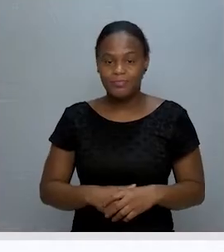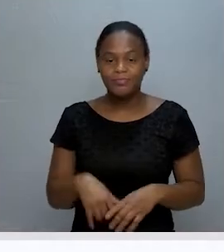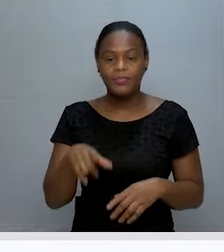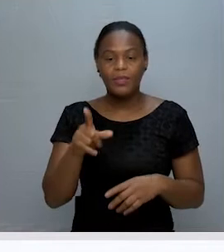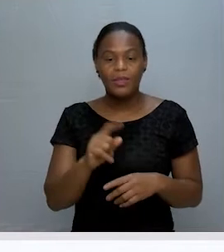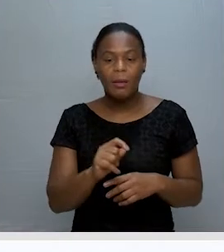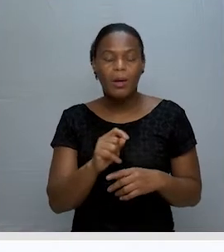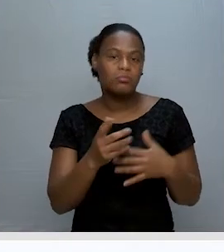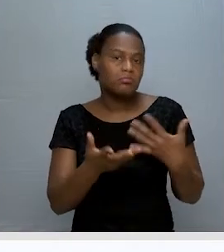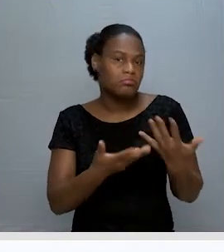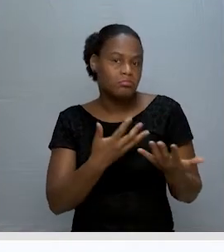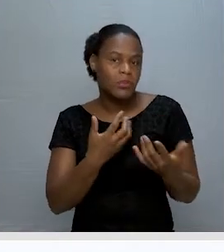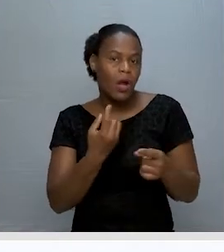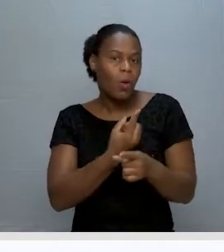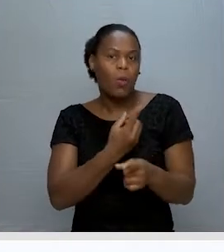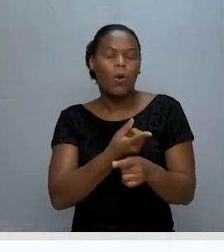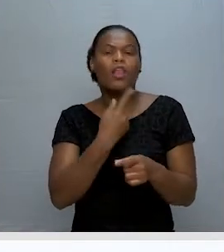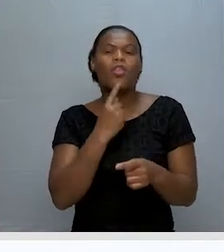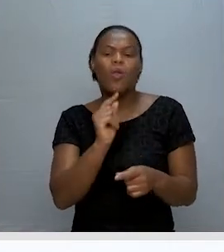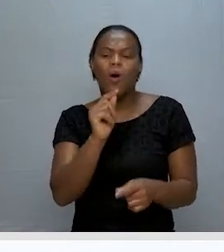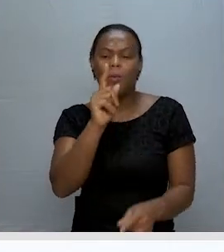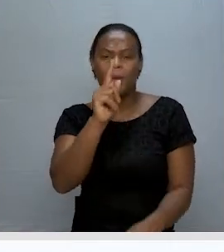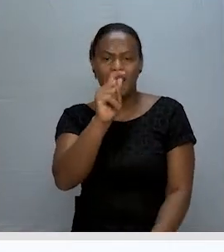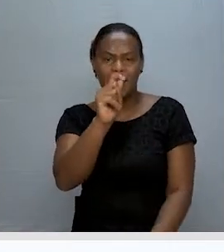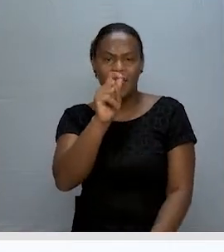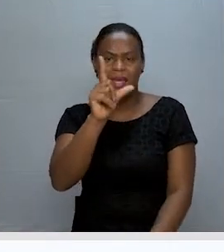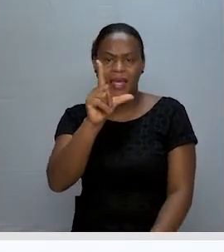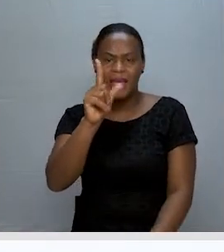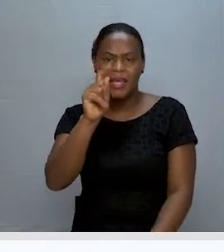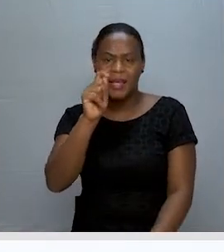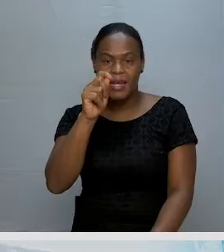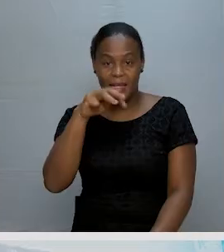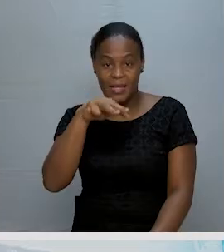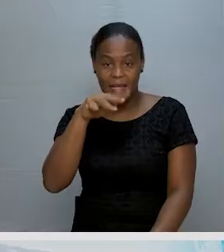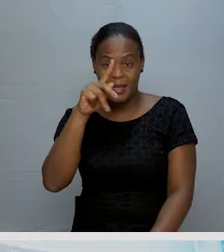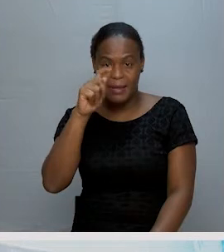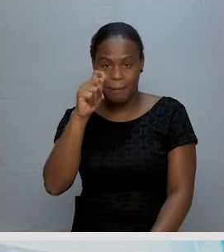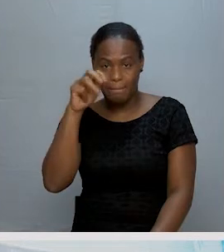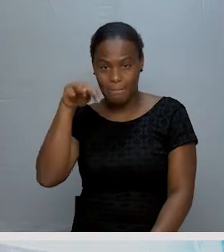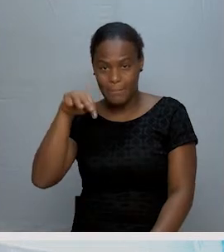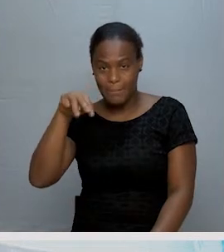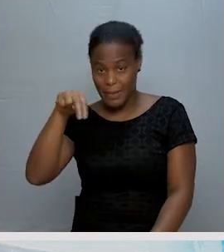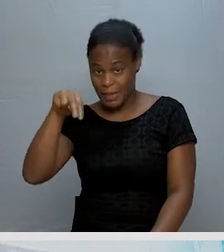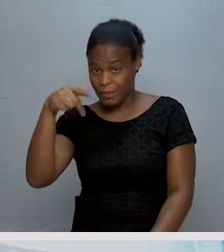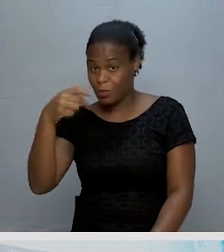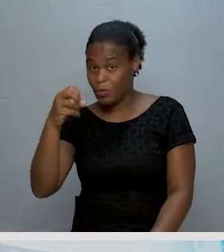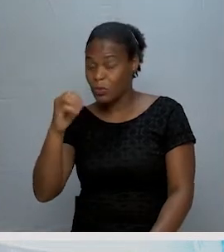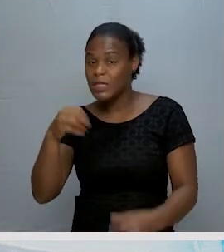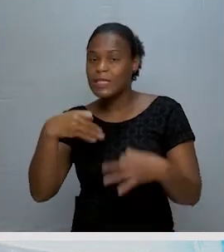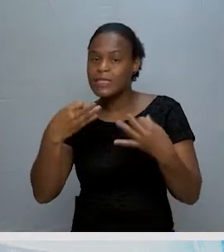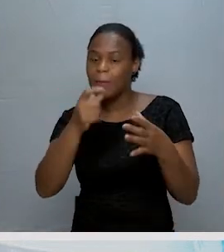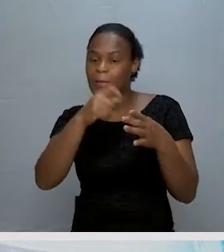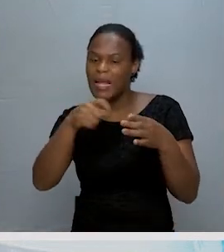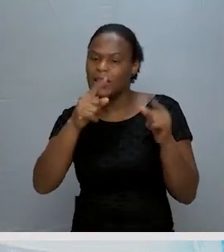E os elementos? Os elementos são indicados por letras minúsculas. Sempre que escrevemos um conjunto, mais à frente vamos falar